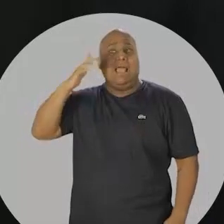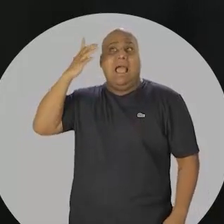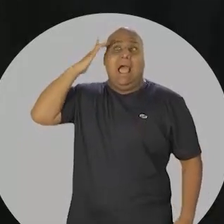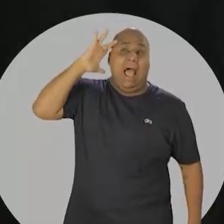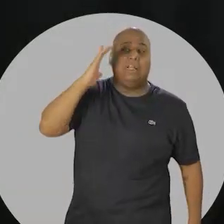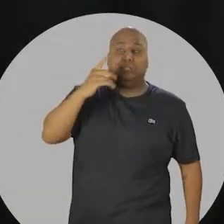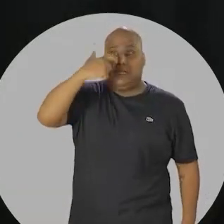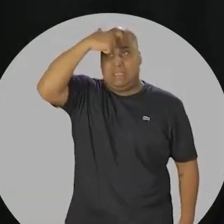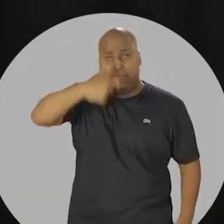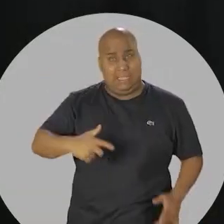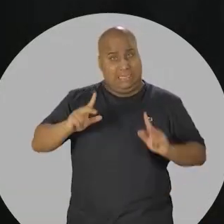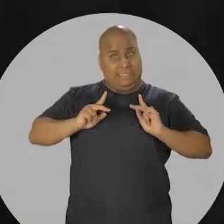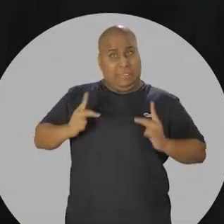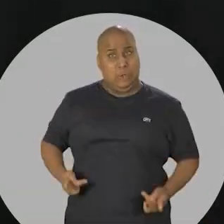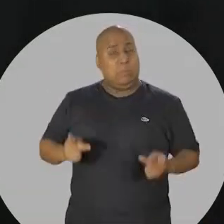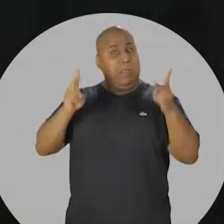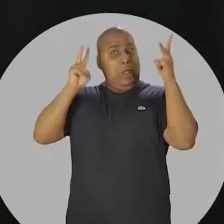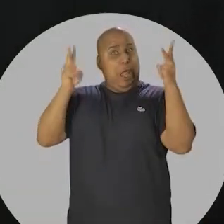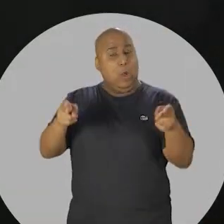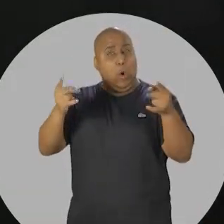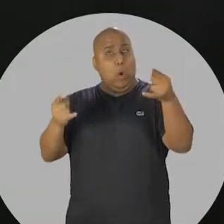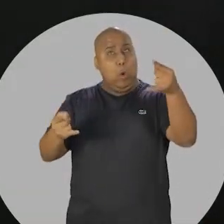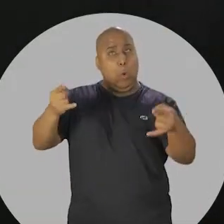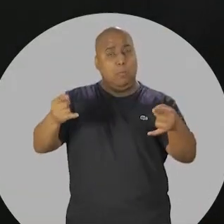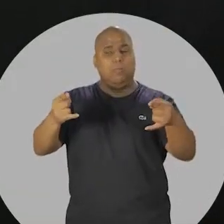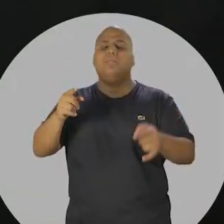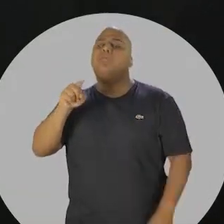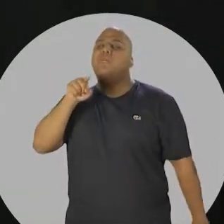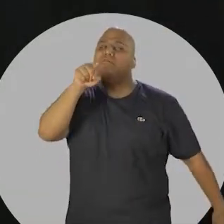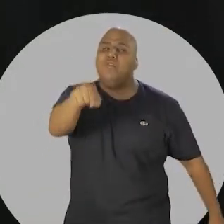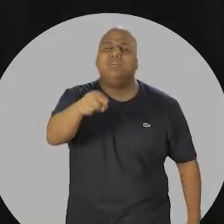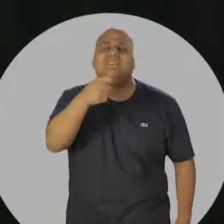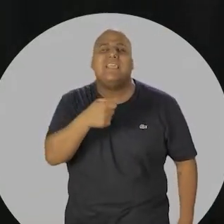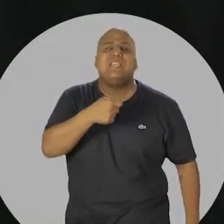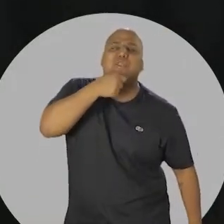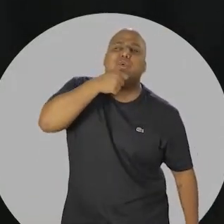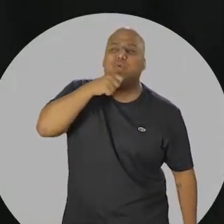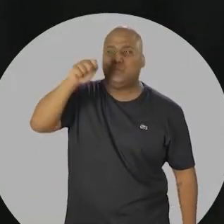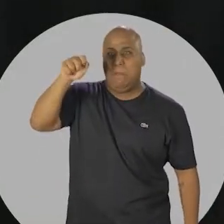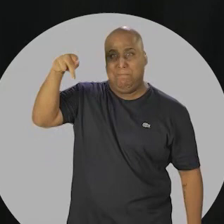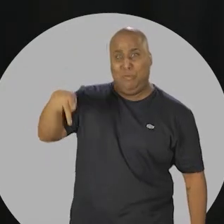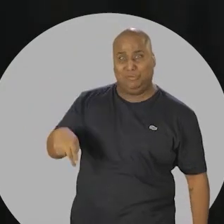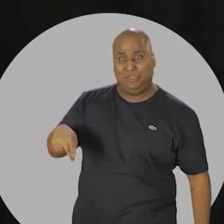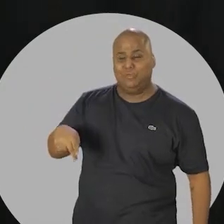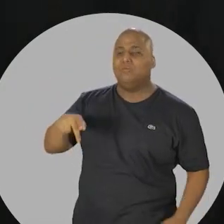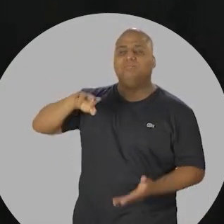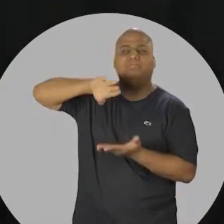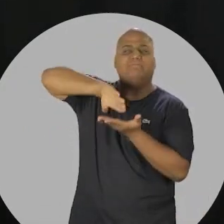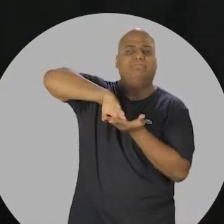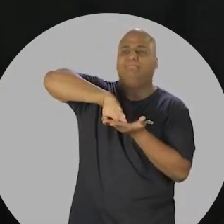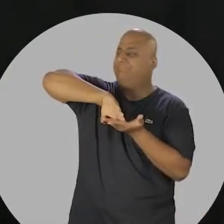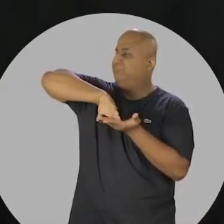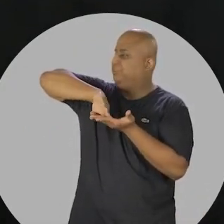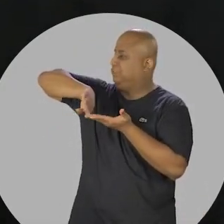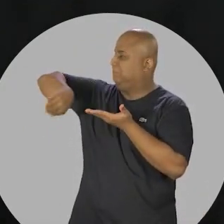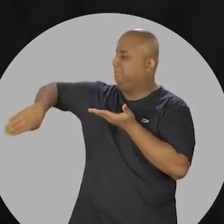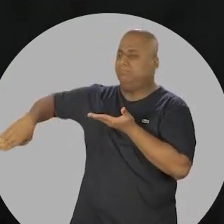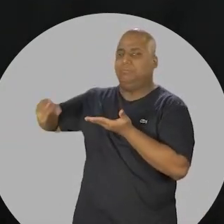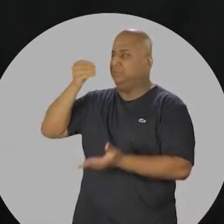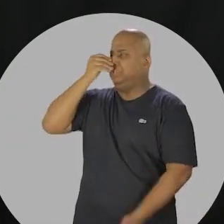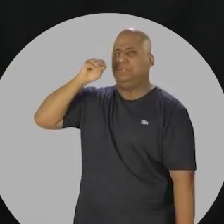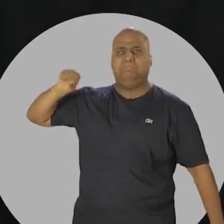ela considera o ser humano uma engrenagem de uma máquina de produção. Então, se você é idoso e saiu da máquina, eles já